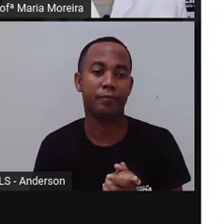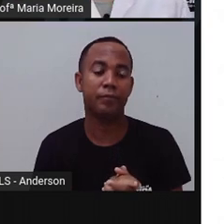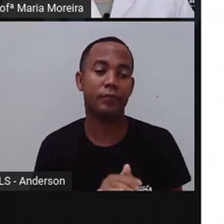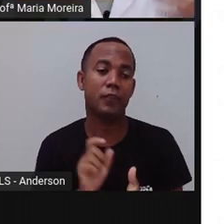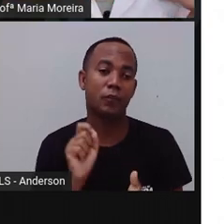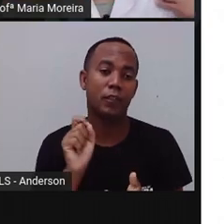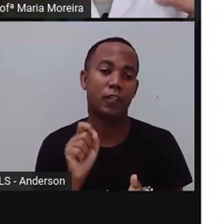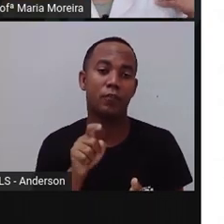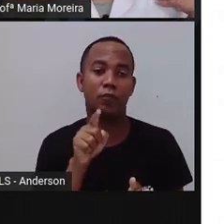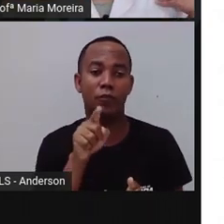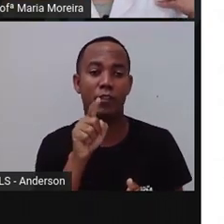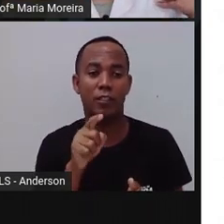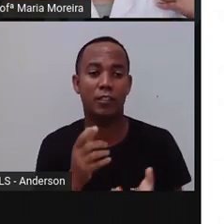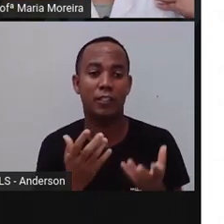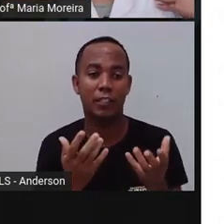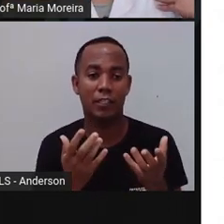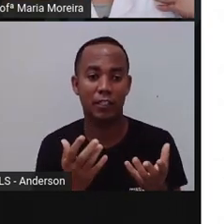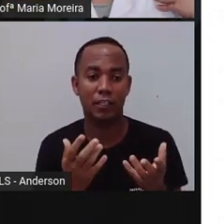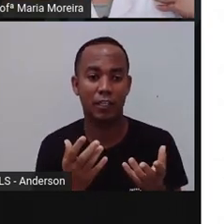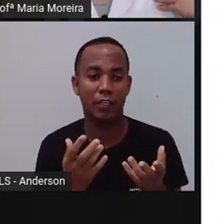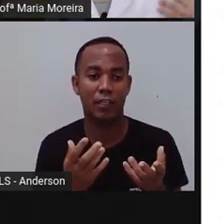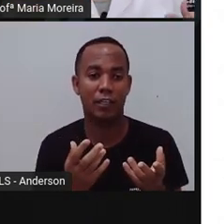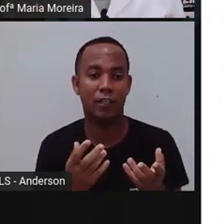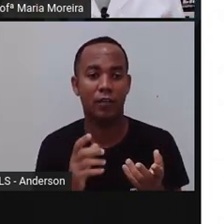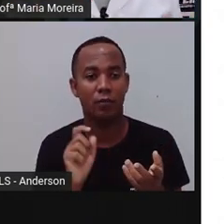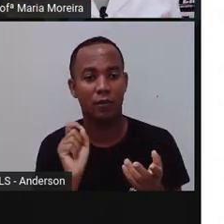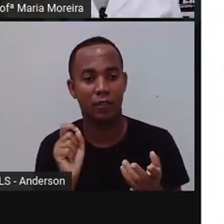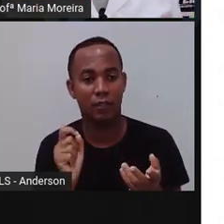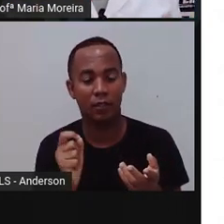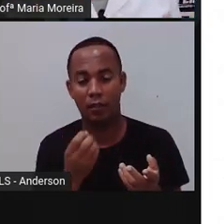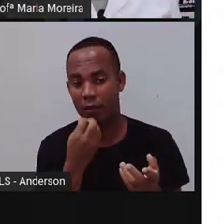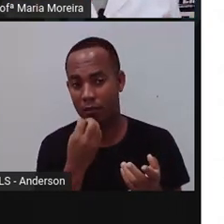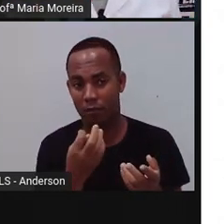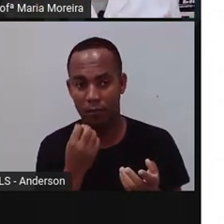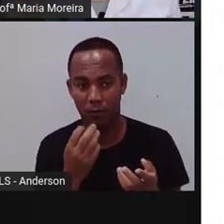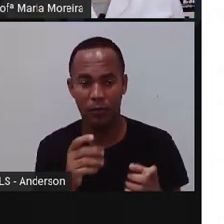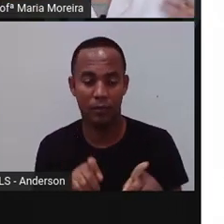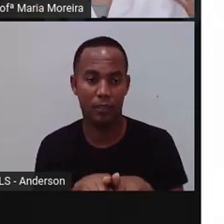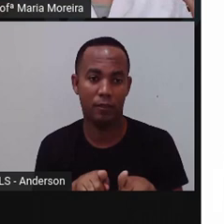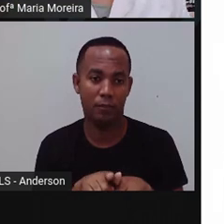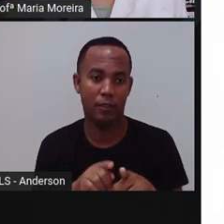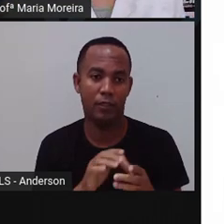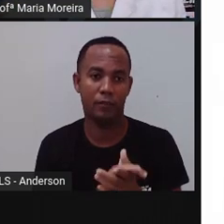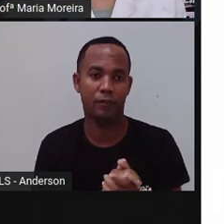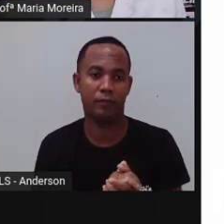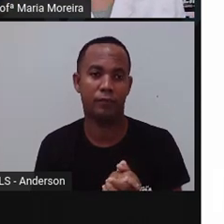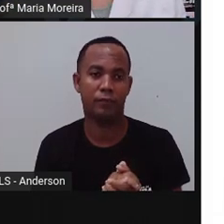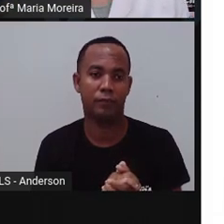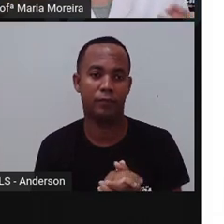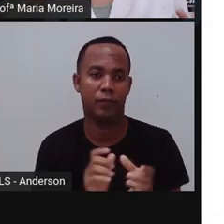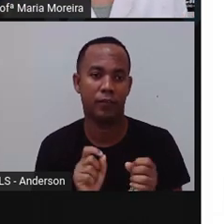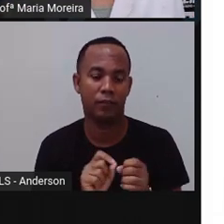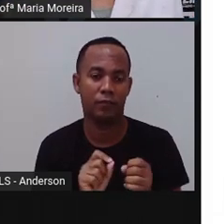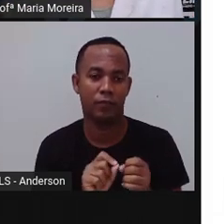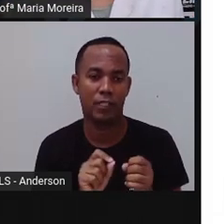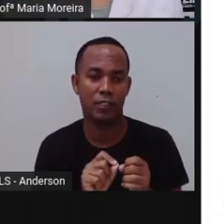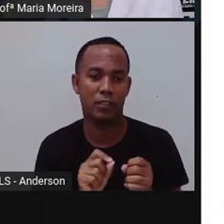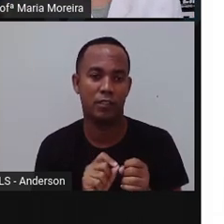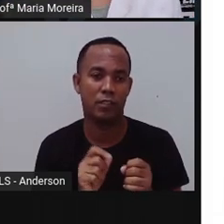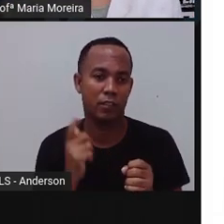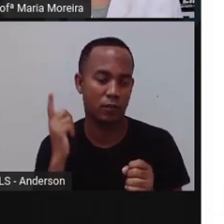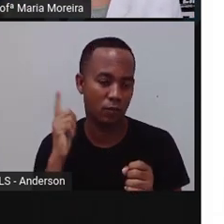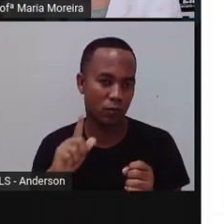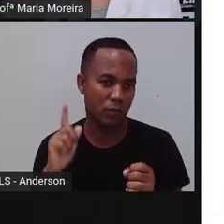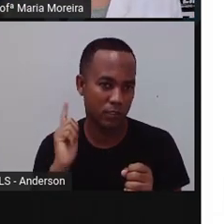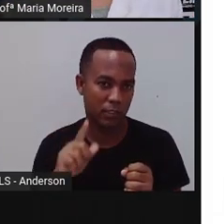assim, você querer alguma coisa, né? Já é um bom passo. E depois a gente vai fazer o quê? Conquistar aquela